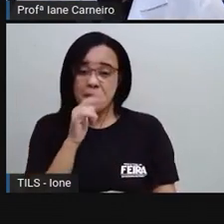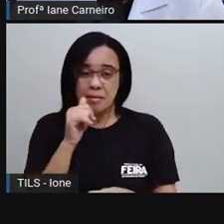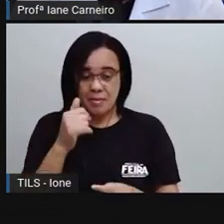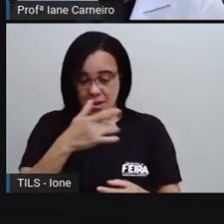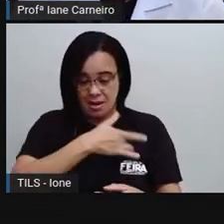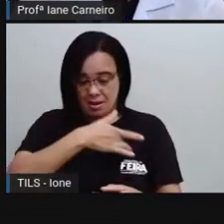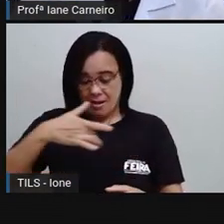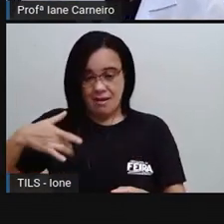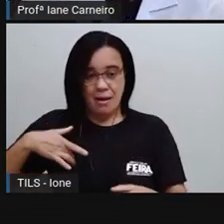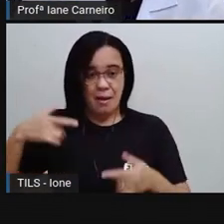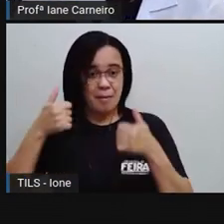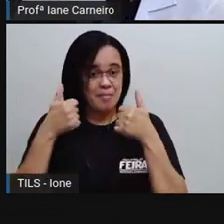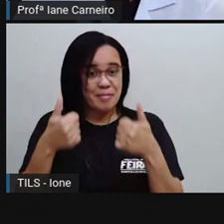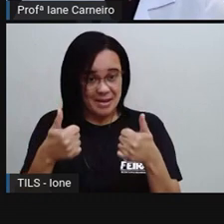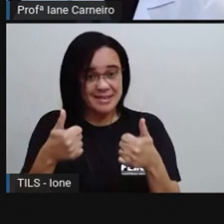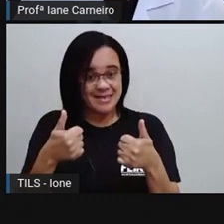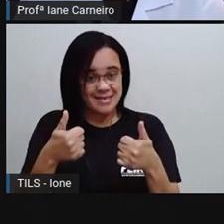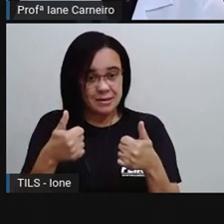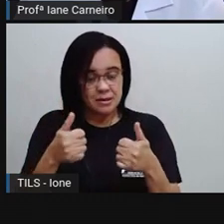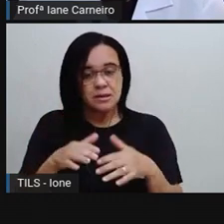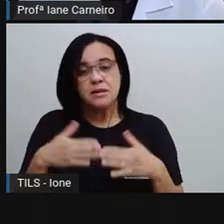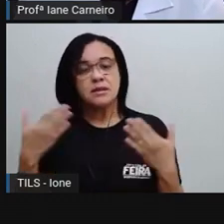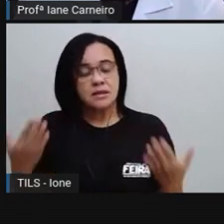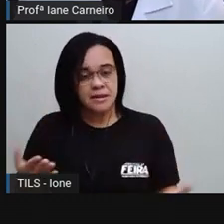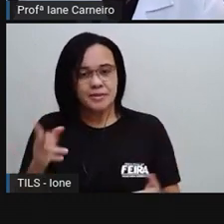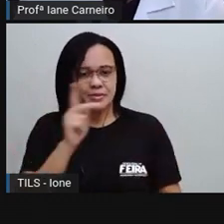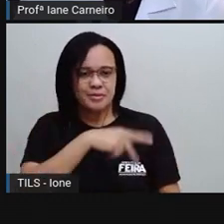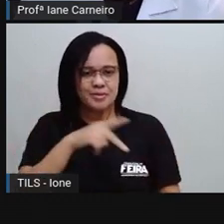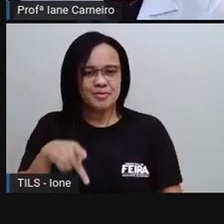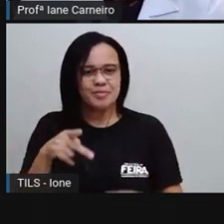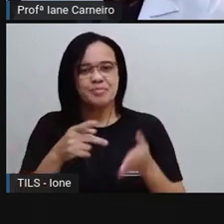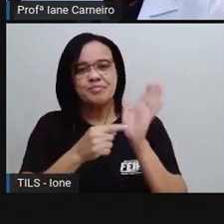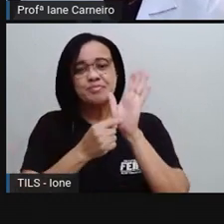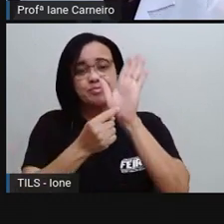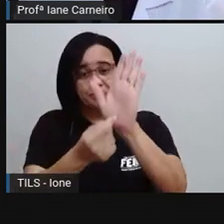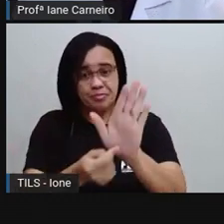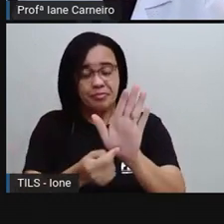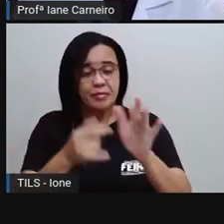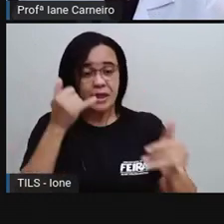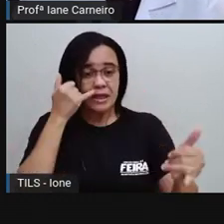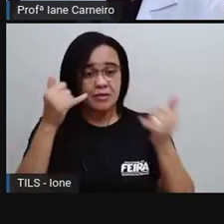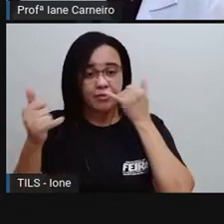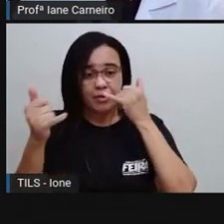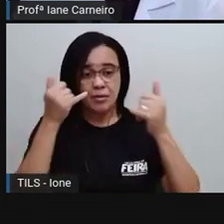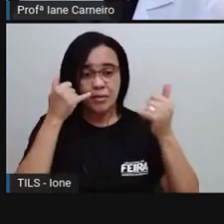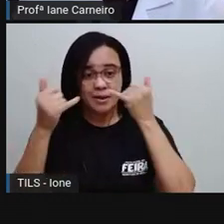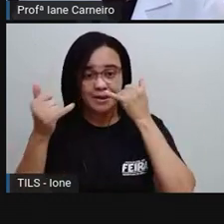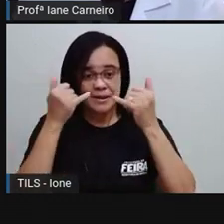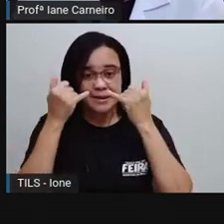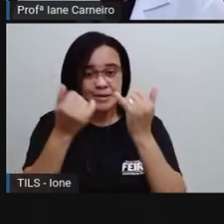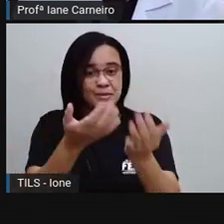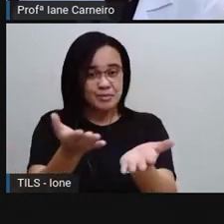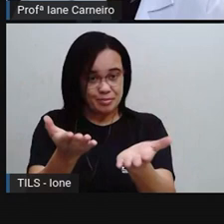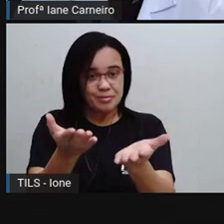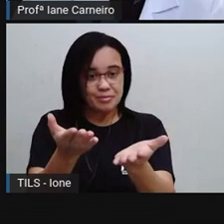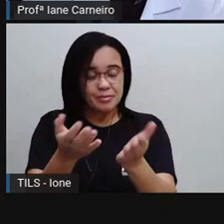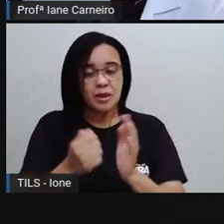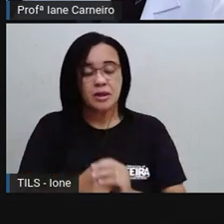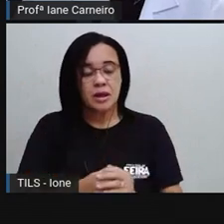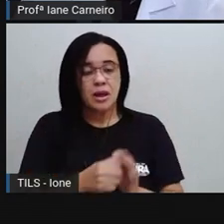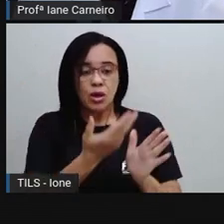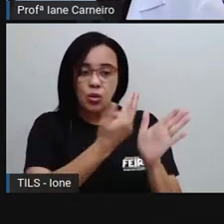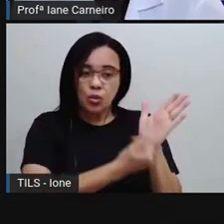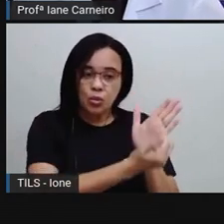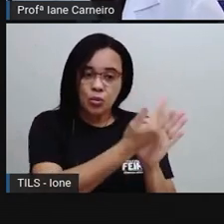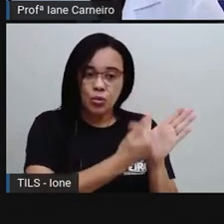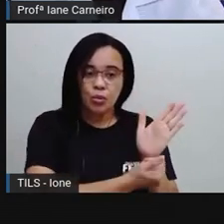Então, aqui a Pró trouxe, ó, esse... Lembra que a Pró falou que vocês iam ler informações? Isso aqui, ó, é uma imagem que tá ilustrando a